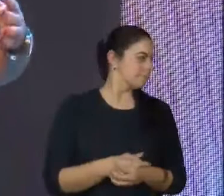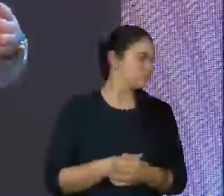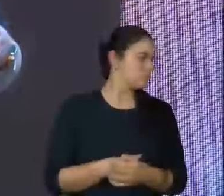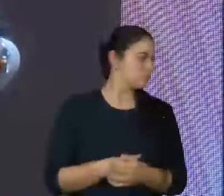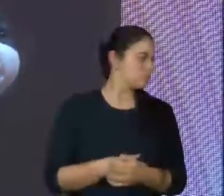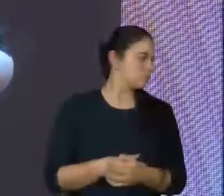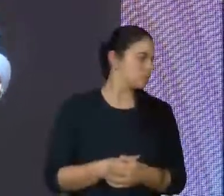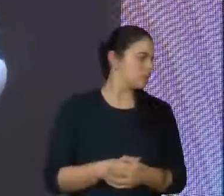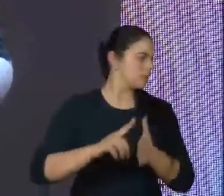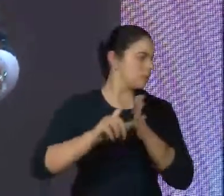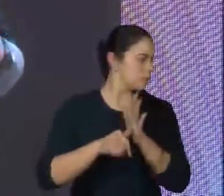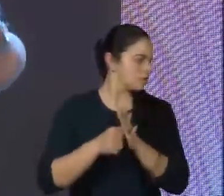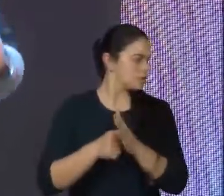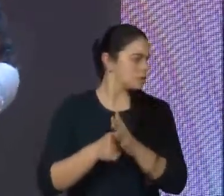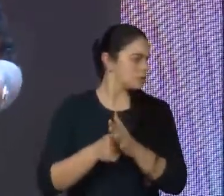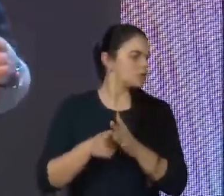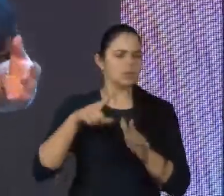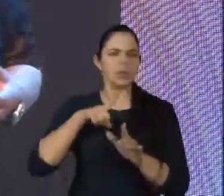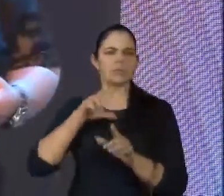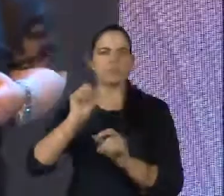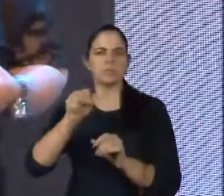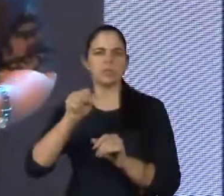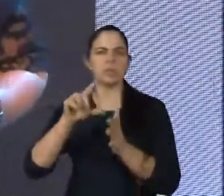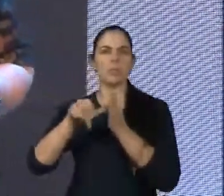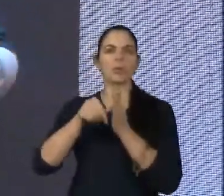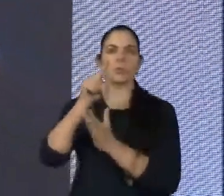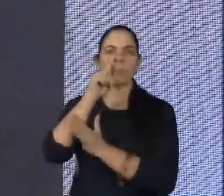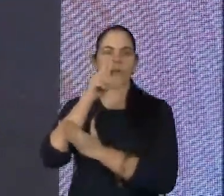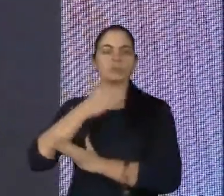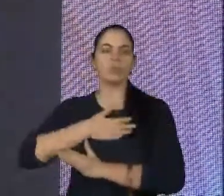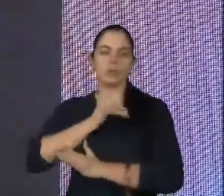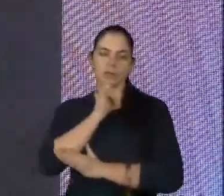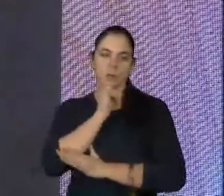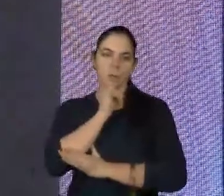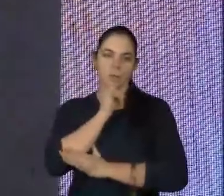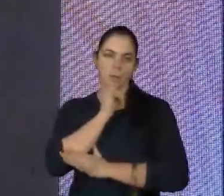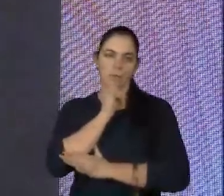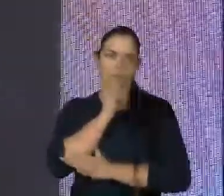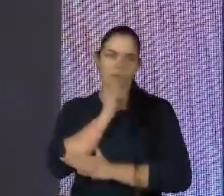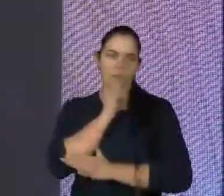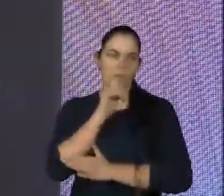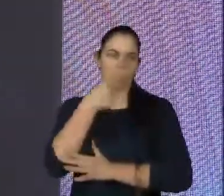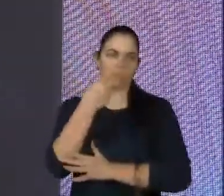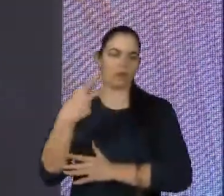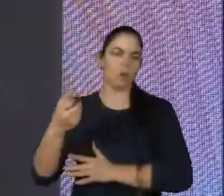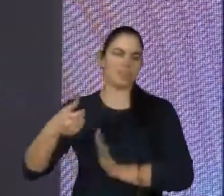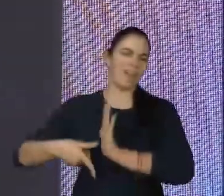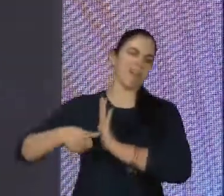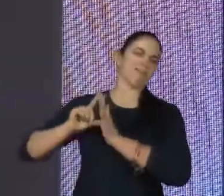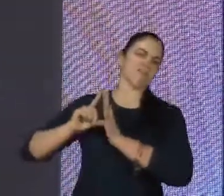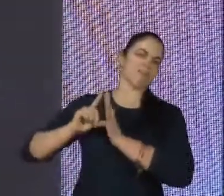Mas, depois, eu falei, não, eu tenho, tive, né? Eu tive minha mãe que, nesse ponto, eu acho que, antes de tudo,